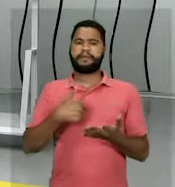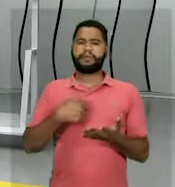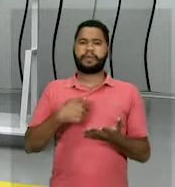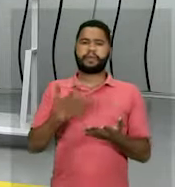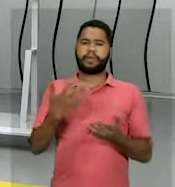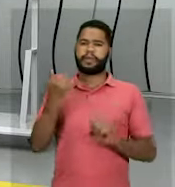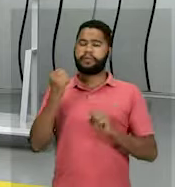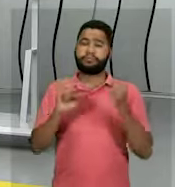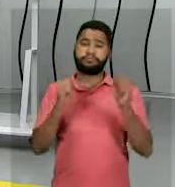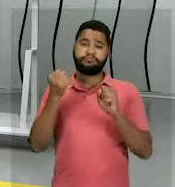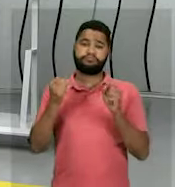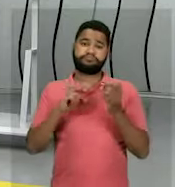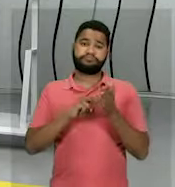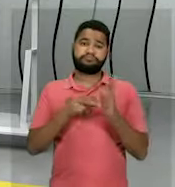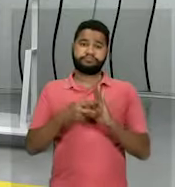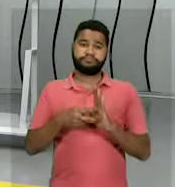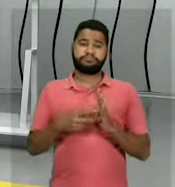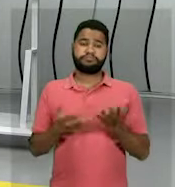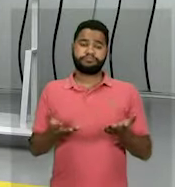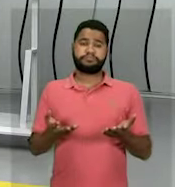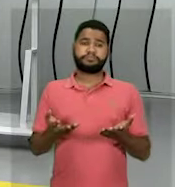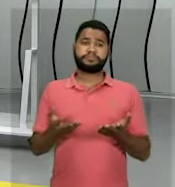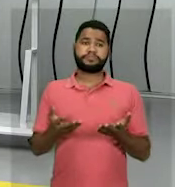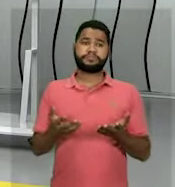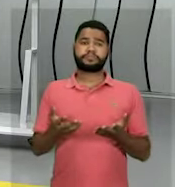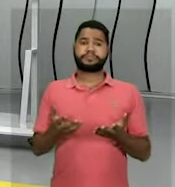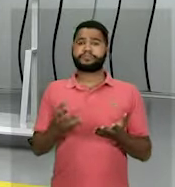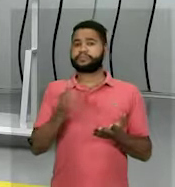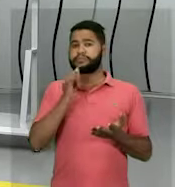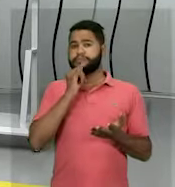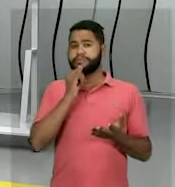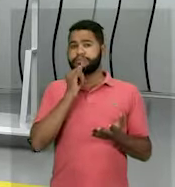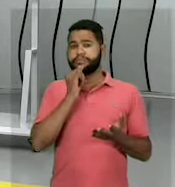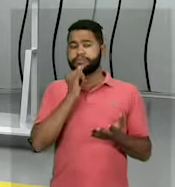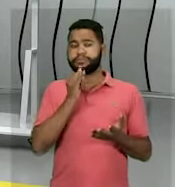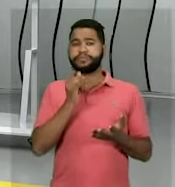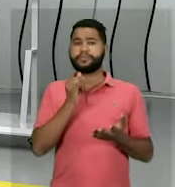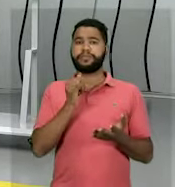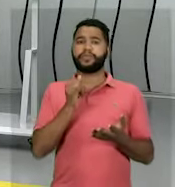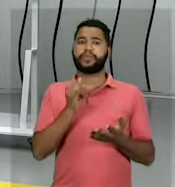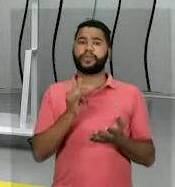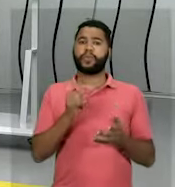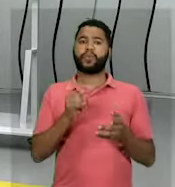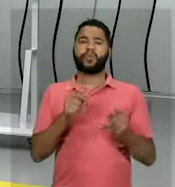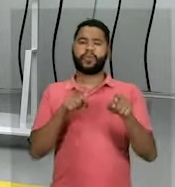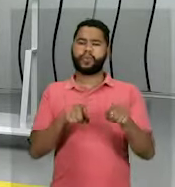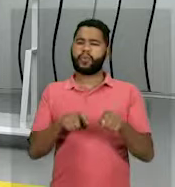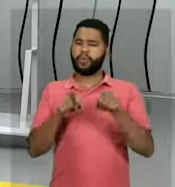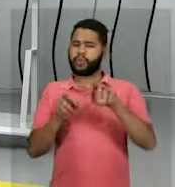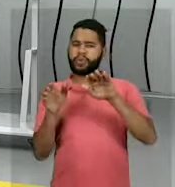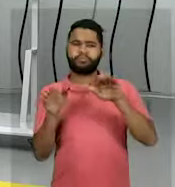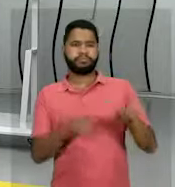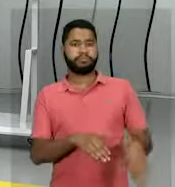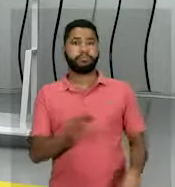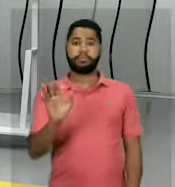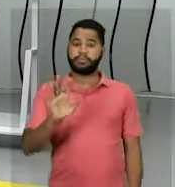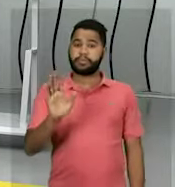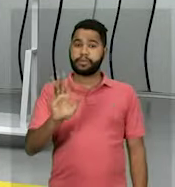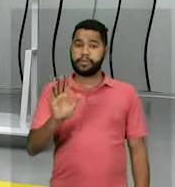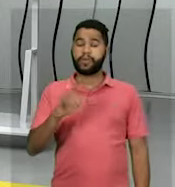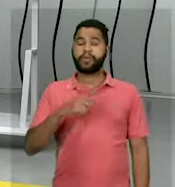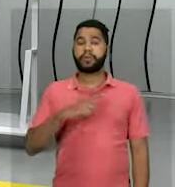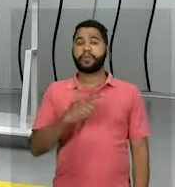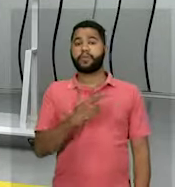Então, quer dizer que ele vai deixar os produtos agrícolas de lado. Não, ele vai ter uma